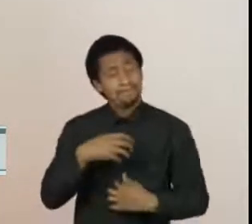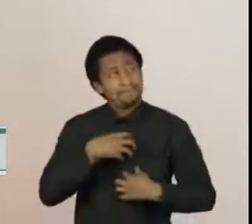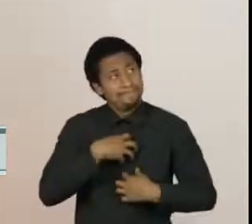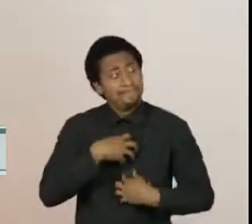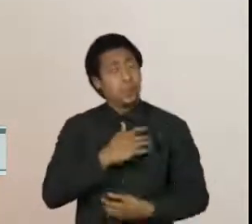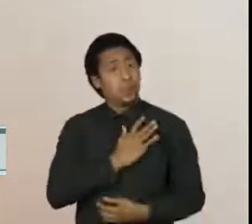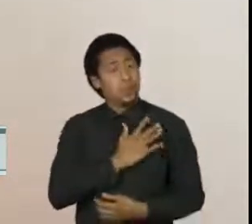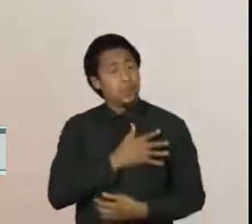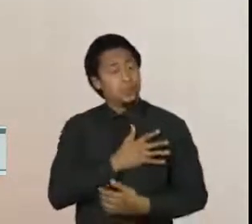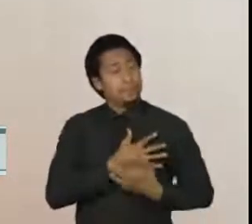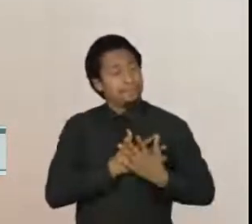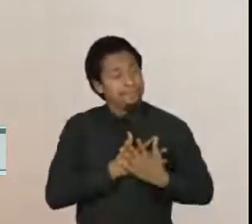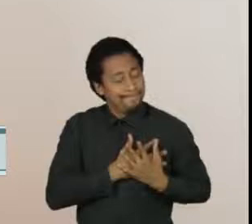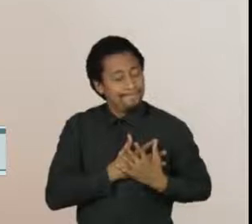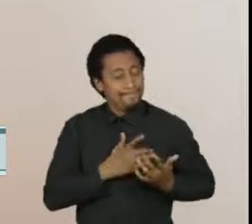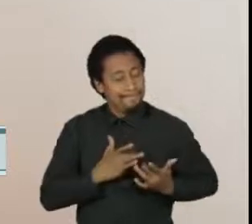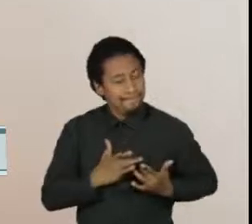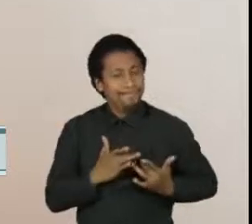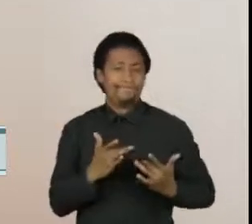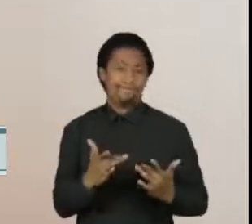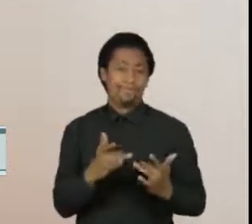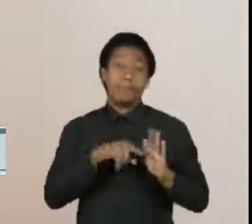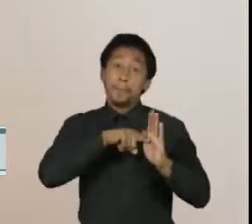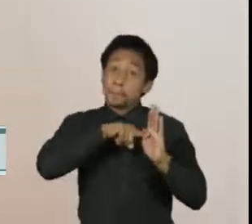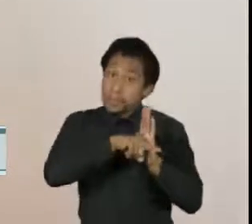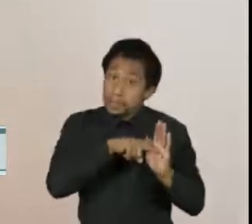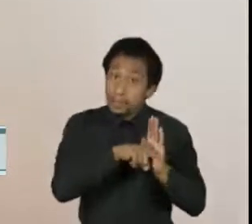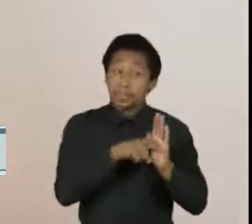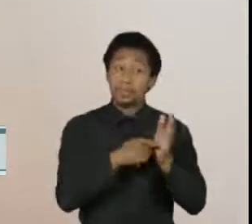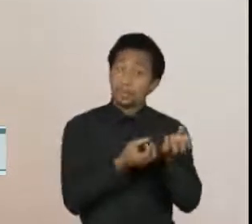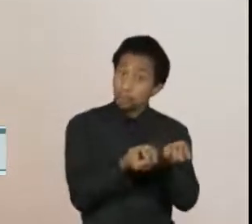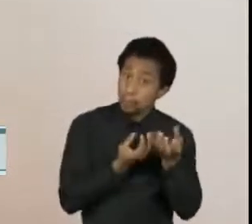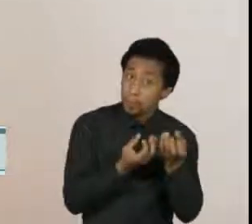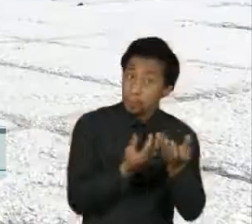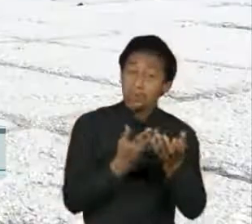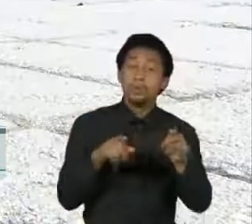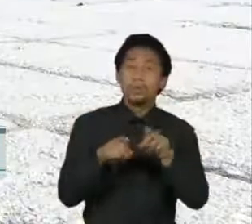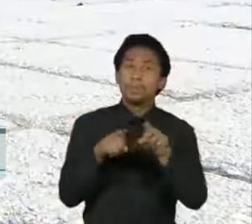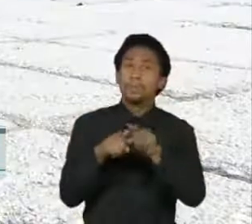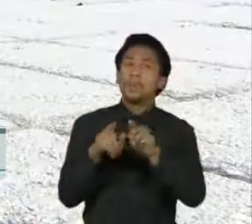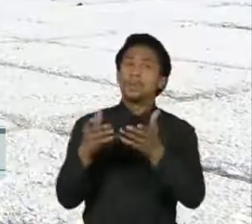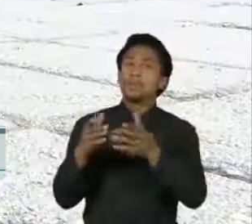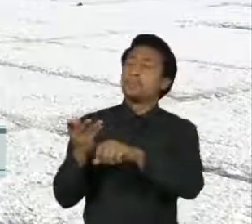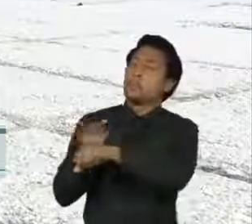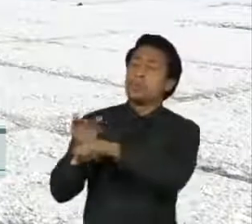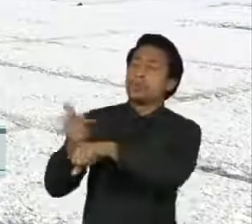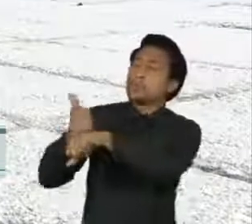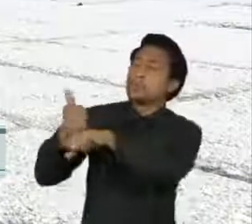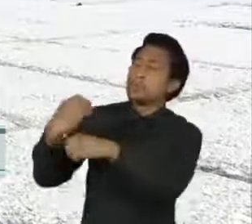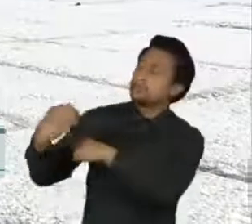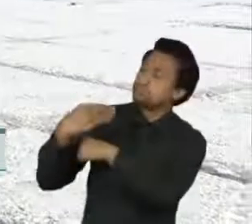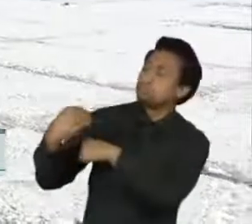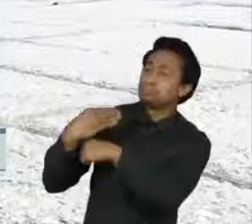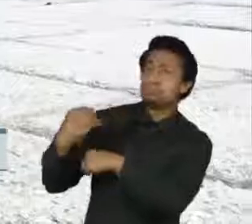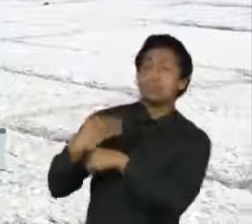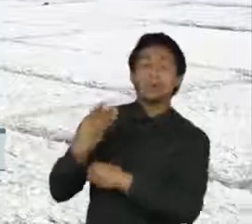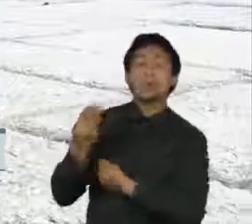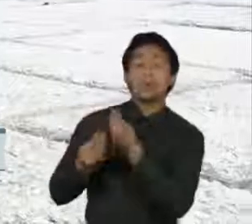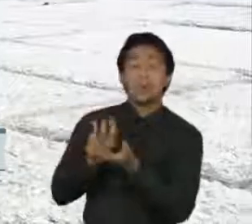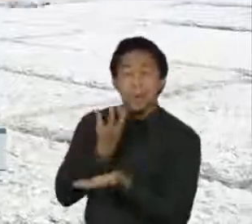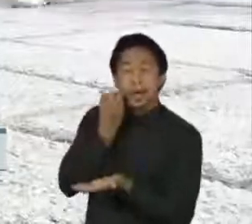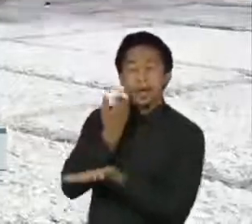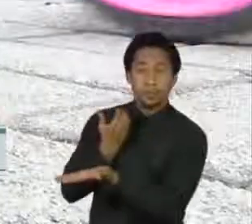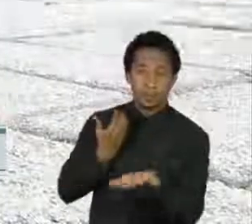pegue o máximo de informações possíveis e peça muita orientação. Apesar de tantos desafios, quem